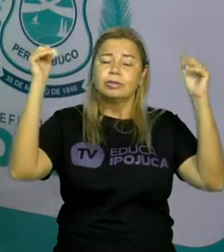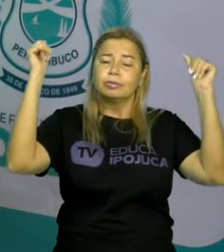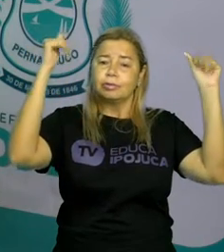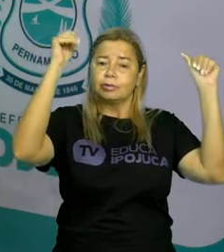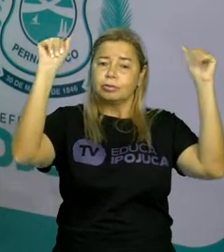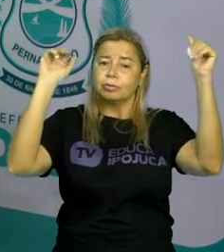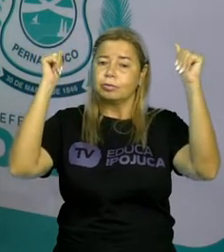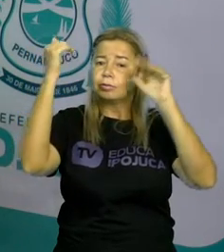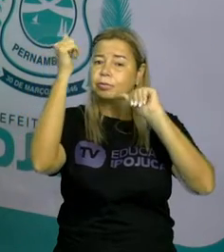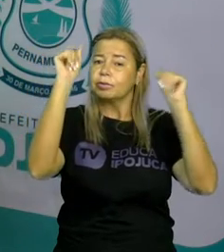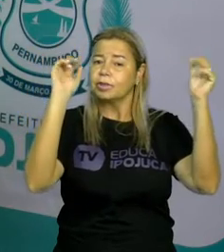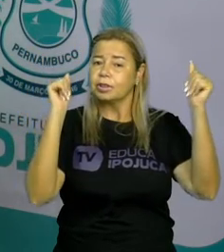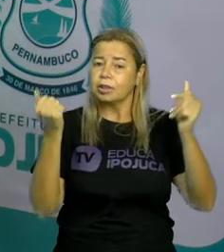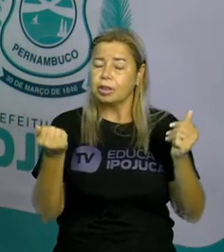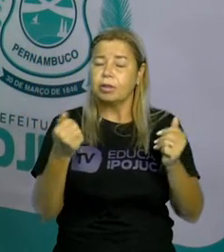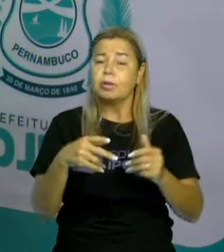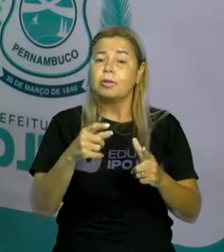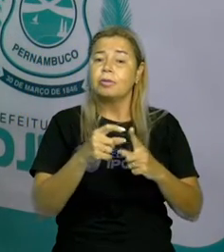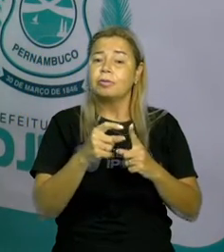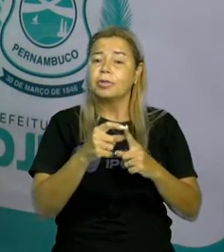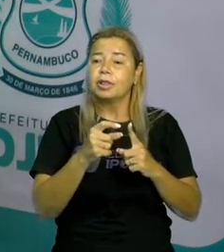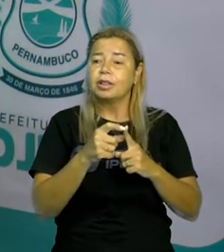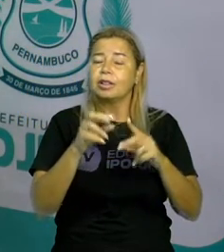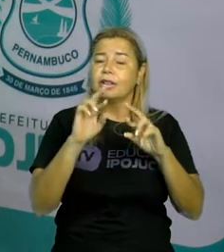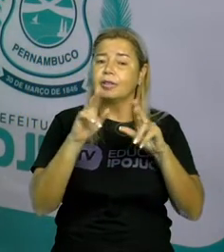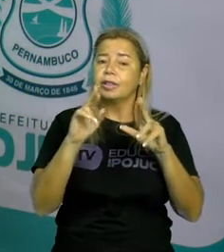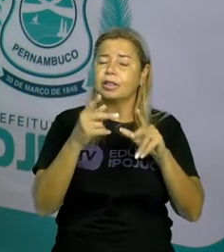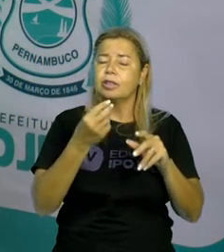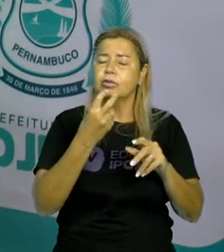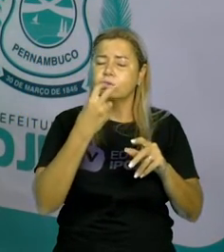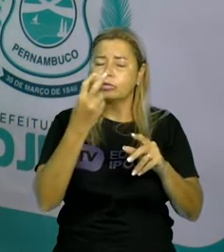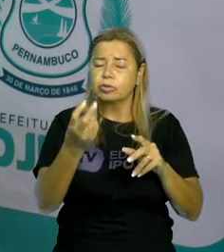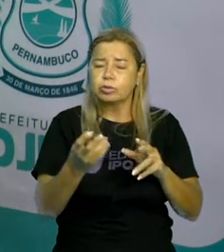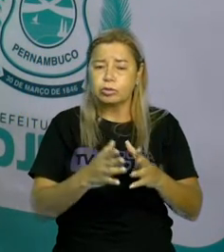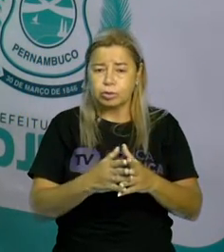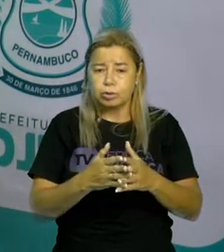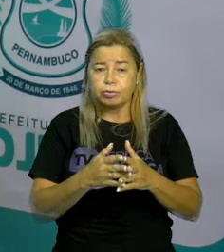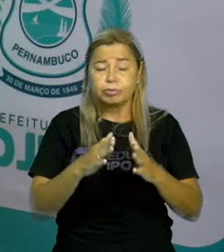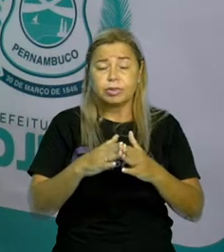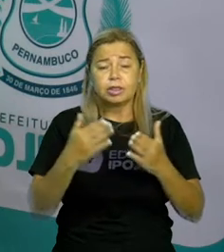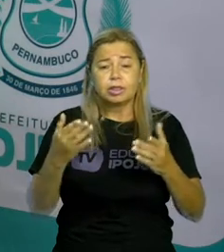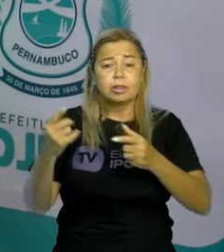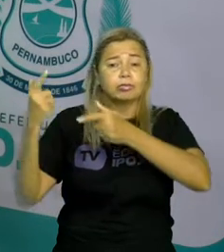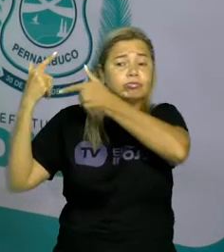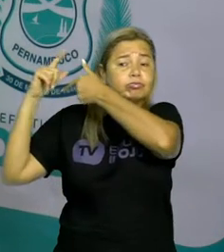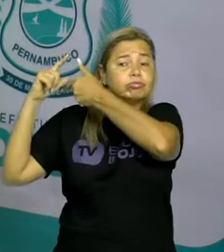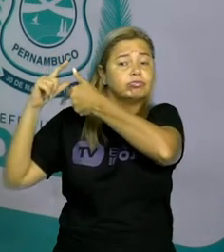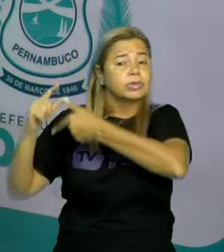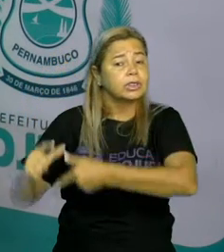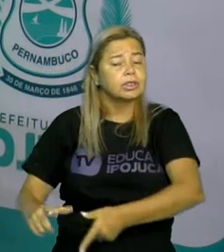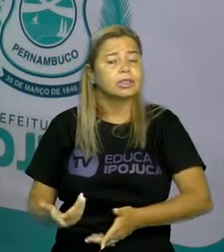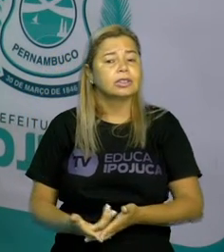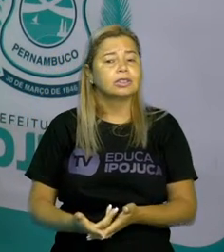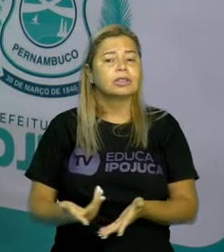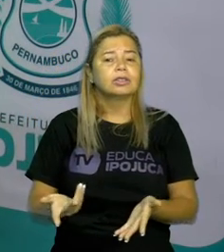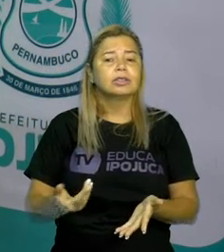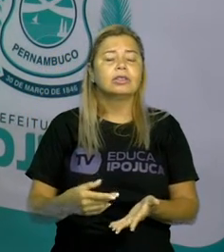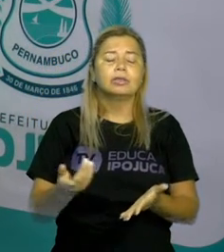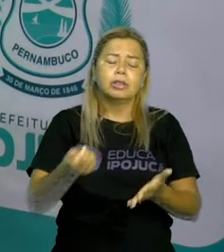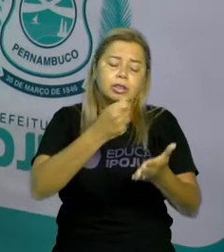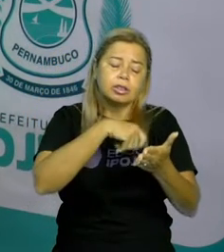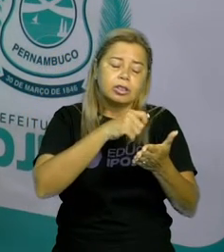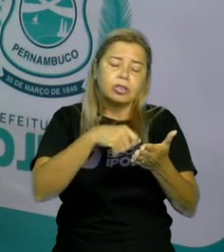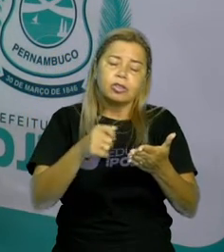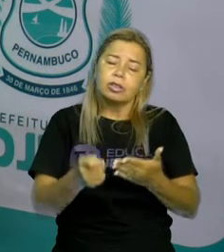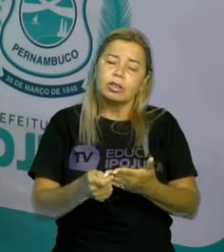variante padrão. Então, o LH, ele continuou aqui, porque no espanhol, o LL, ele tem